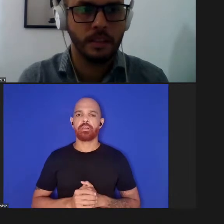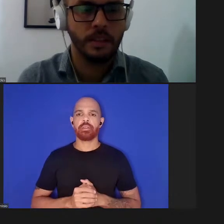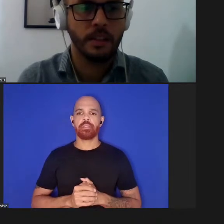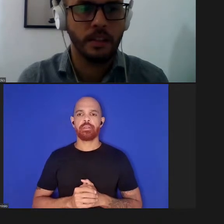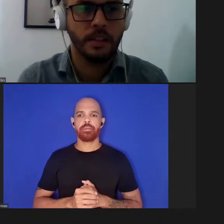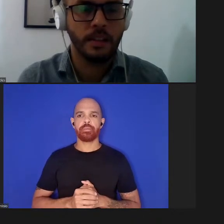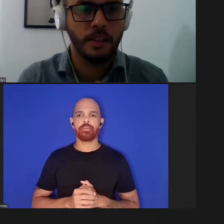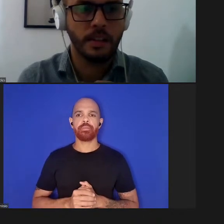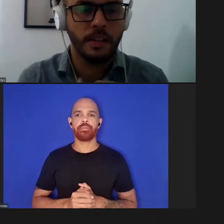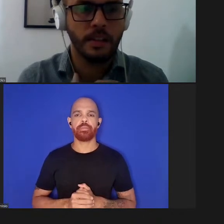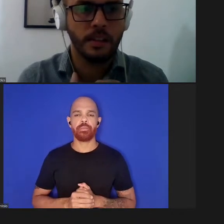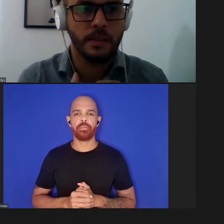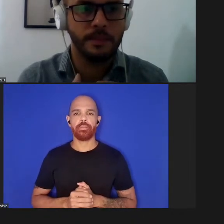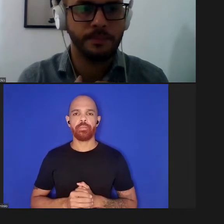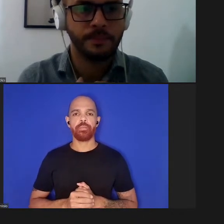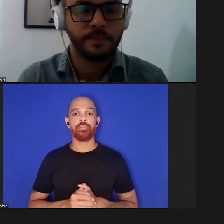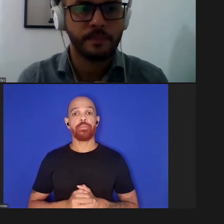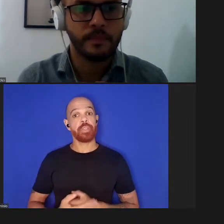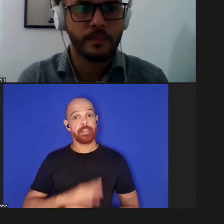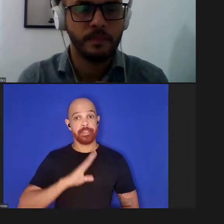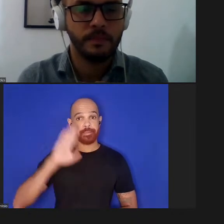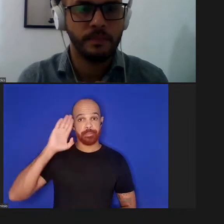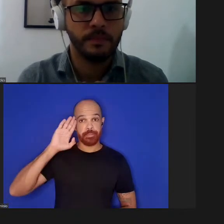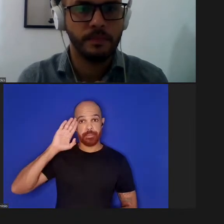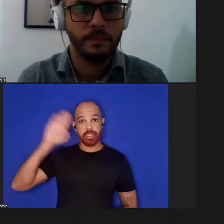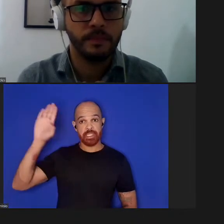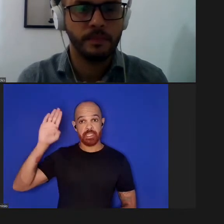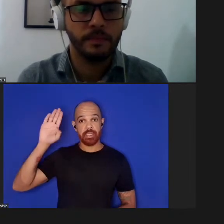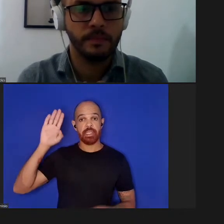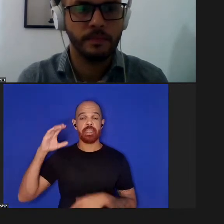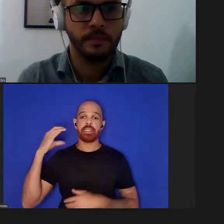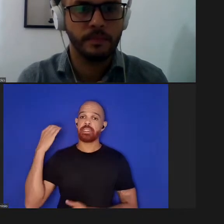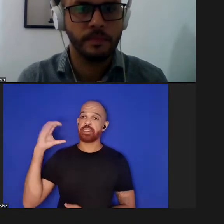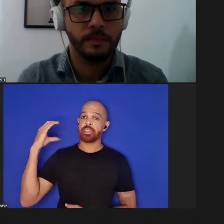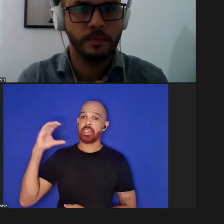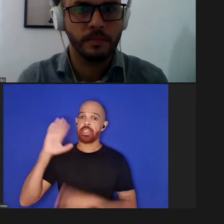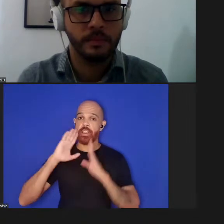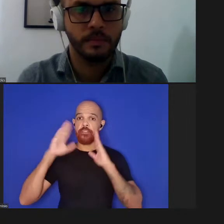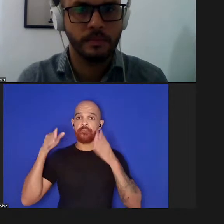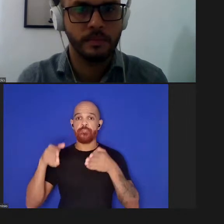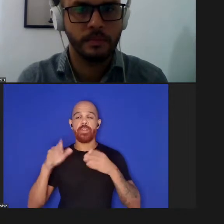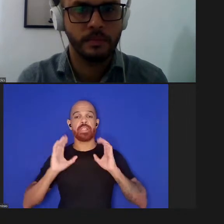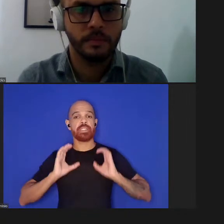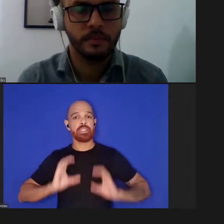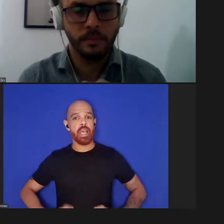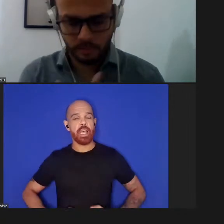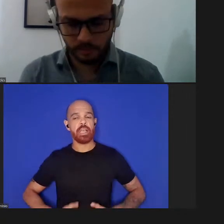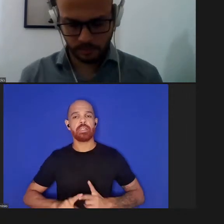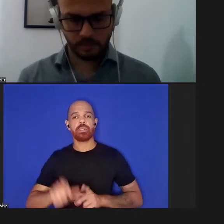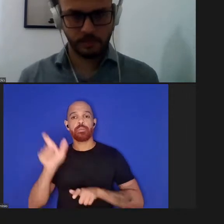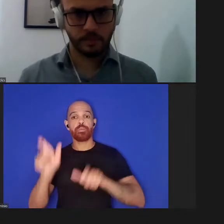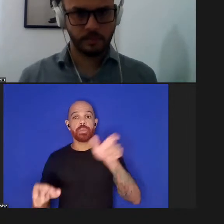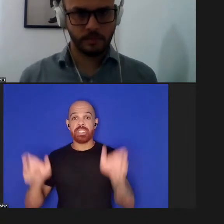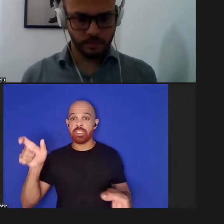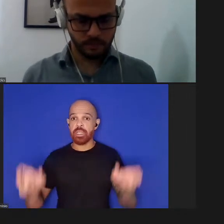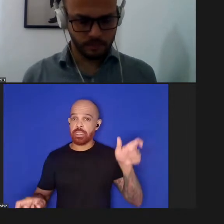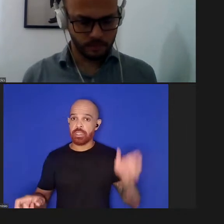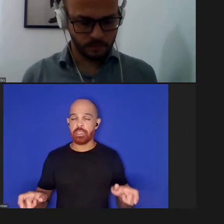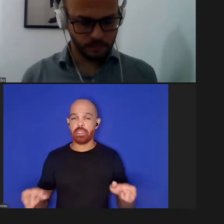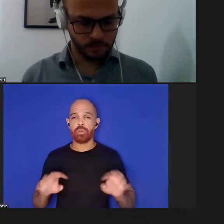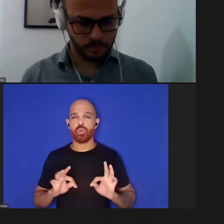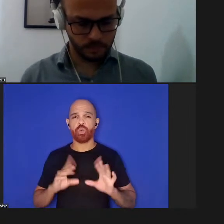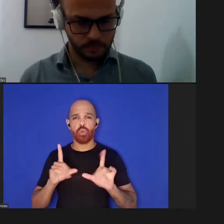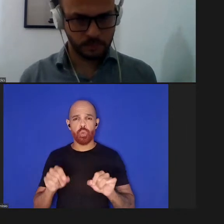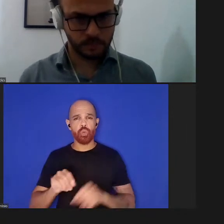e principalmente é uma ciência voltada para a cidadania para os cidadãos e tudo isso é muito